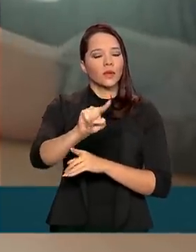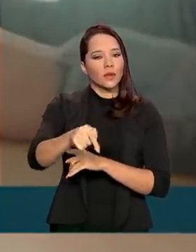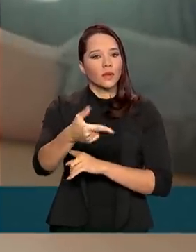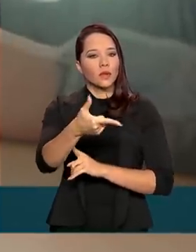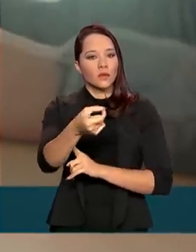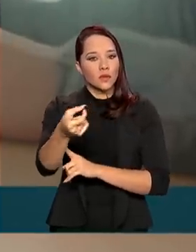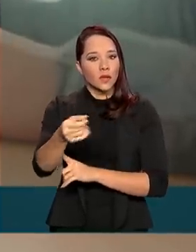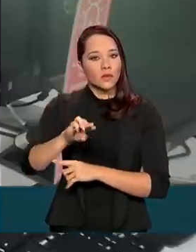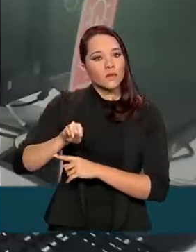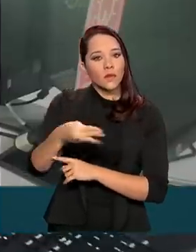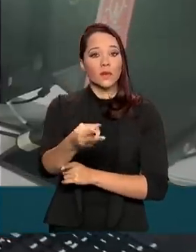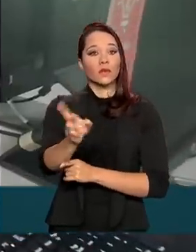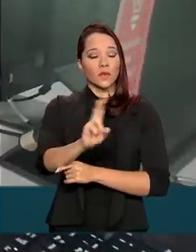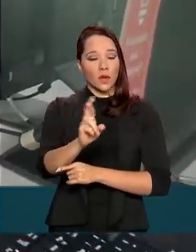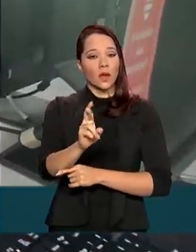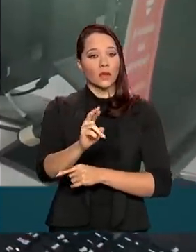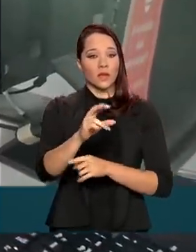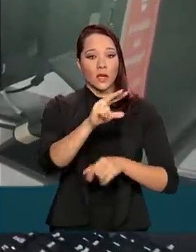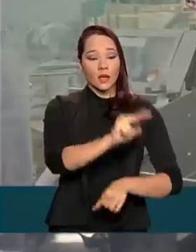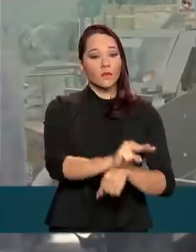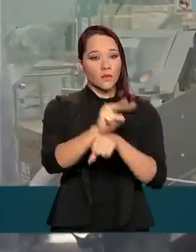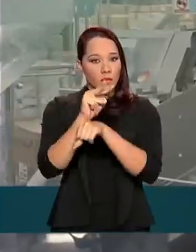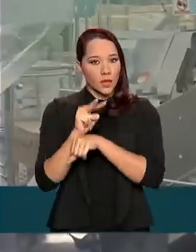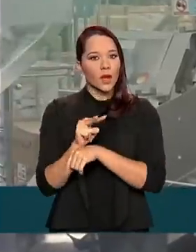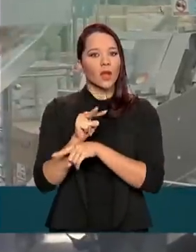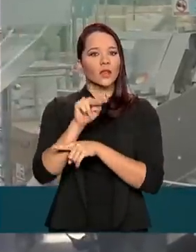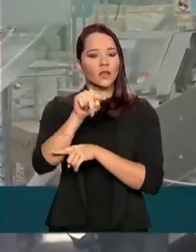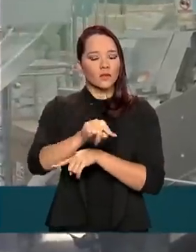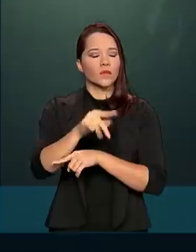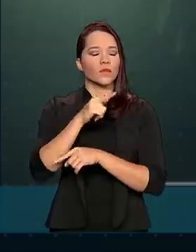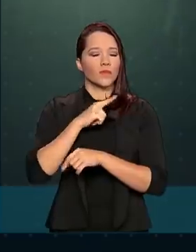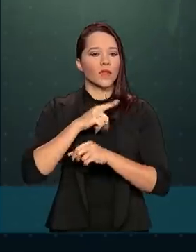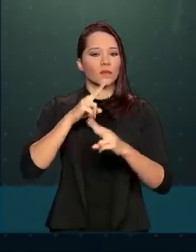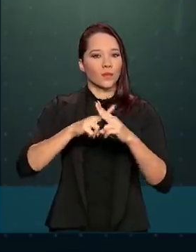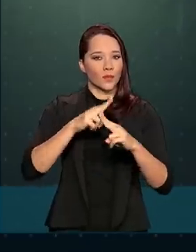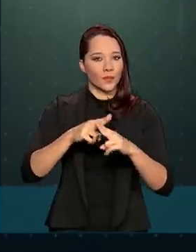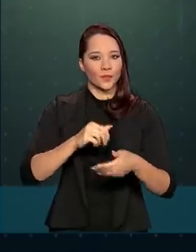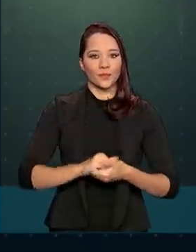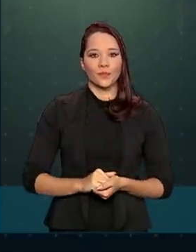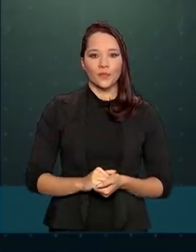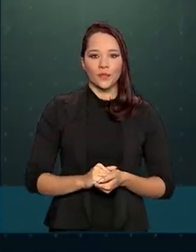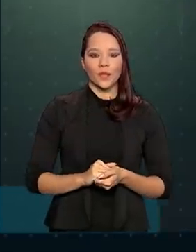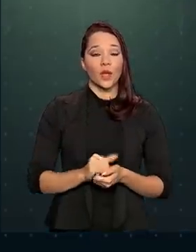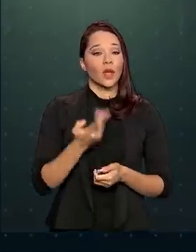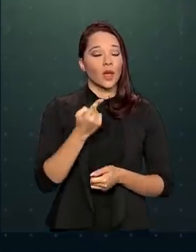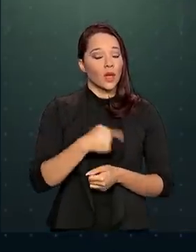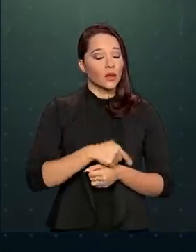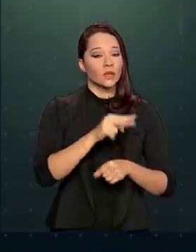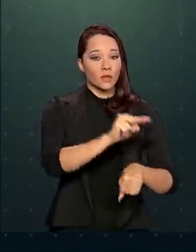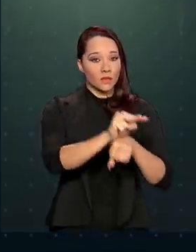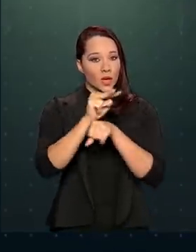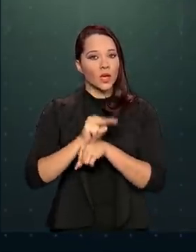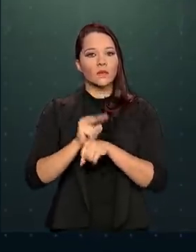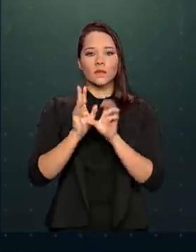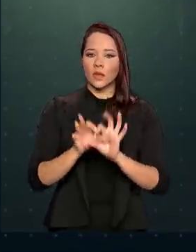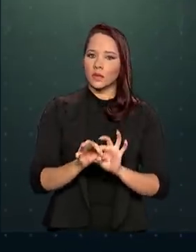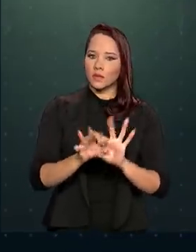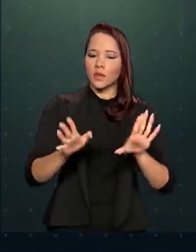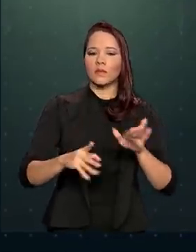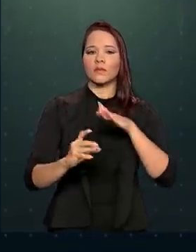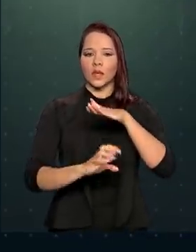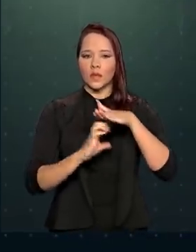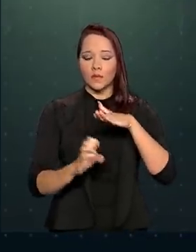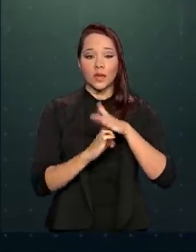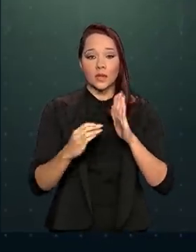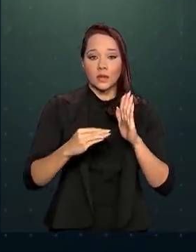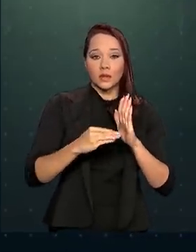milhões de reais em créditos contratados via Caixa. A linha de crédito do Pronamp está disponível para empresas